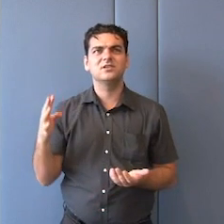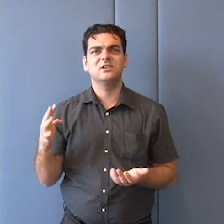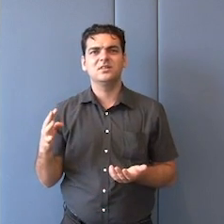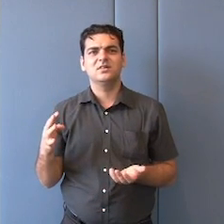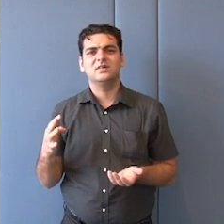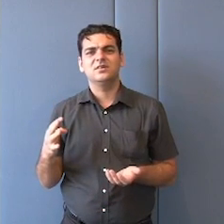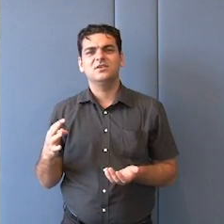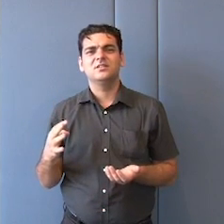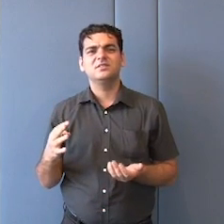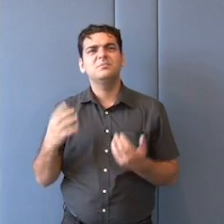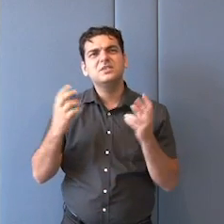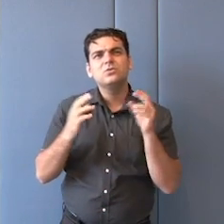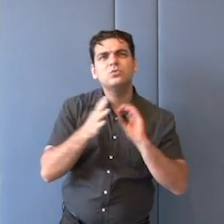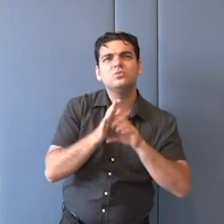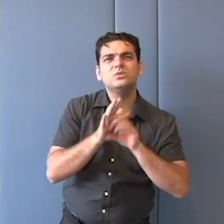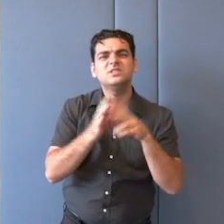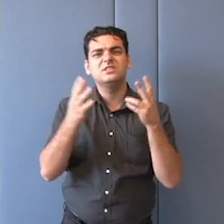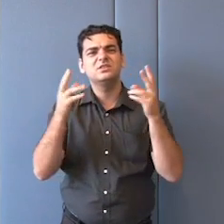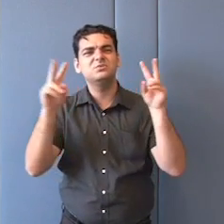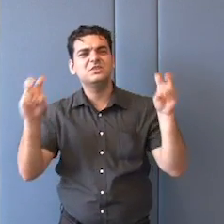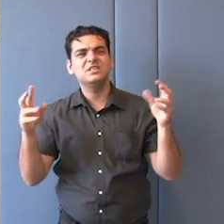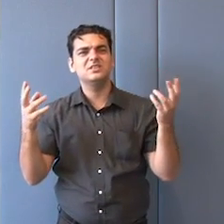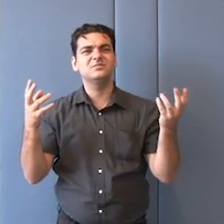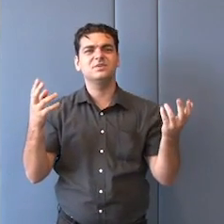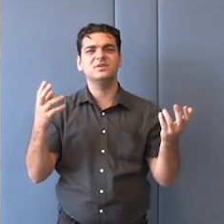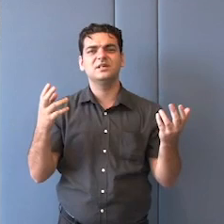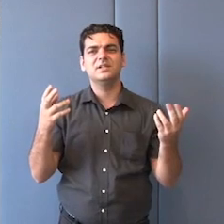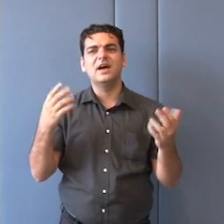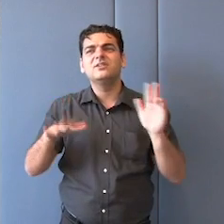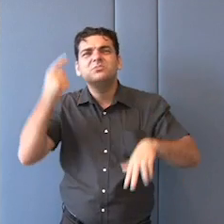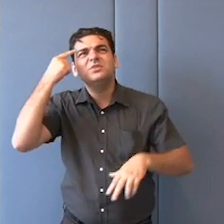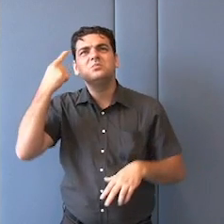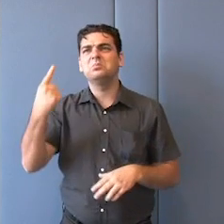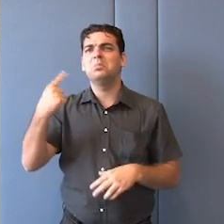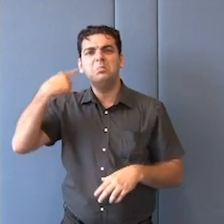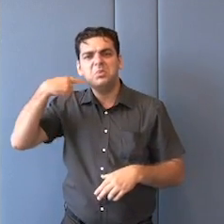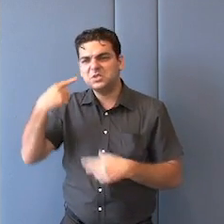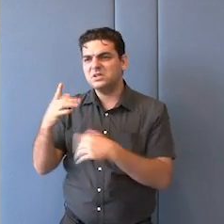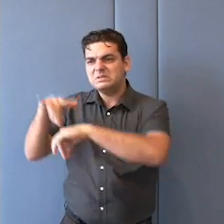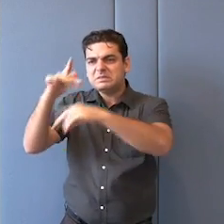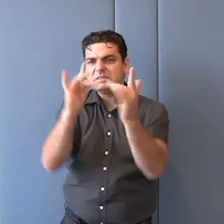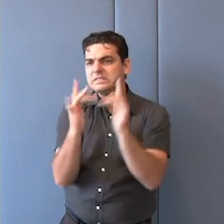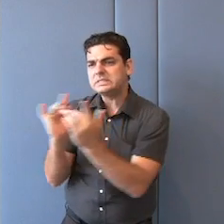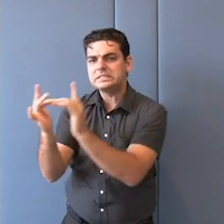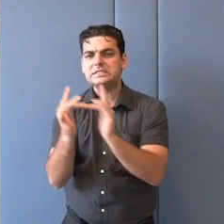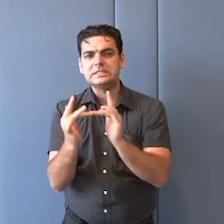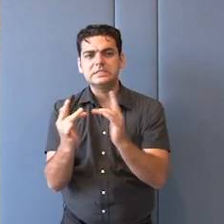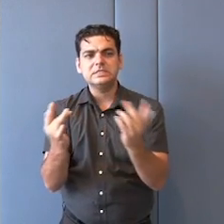é difícil, é difícil fazer uma política, conduzir um relacionamento internacional